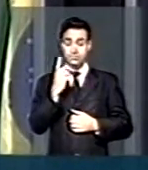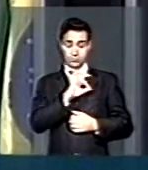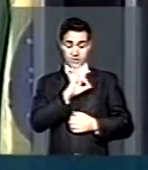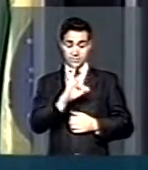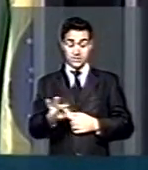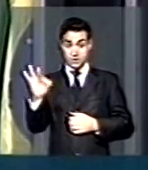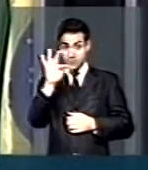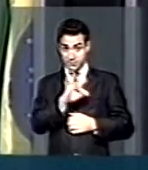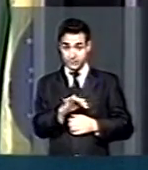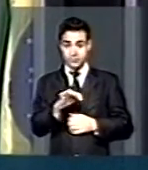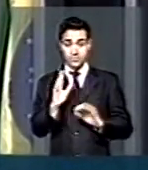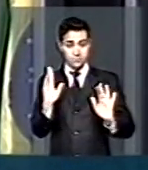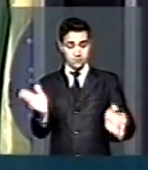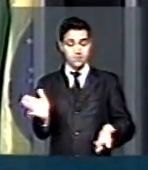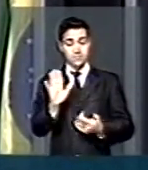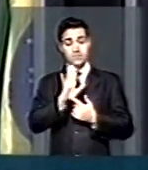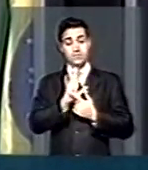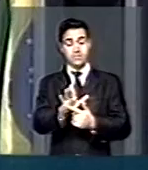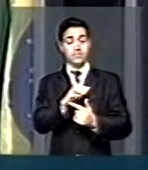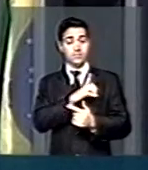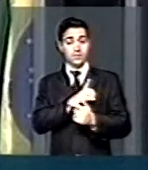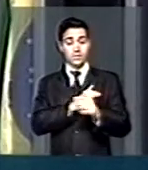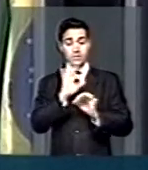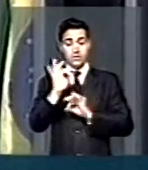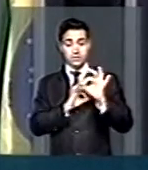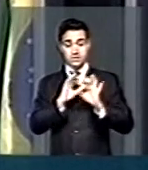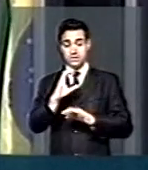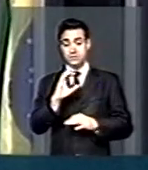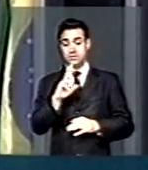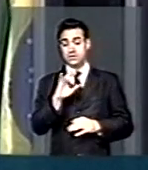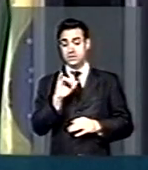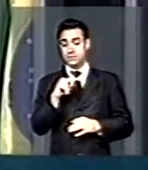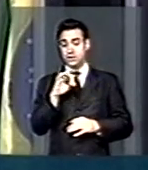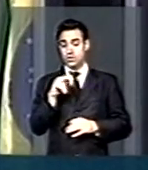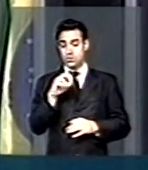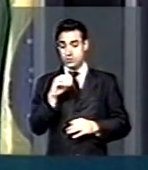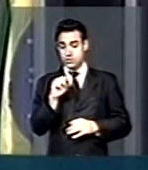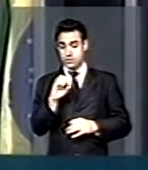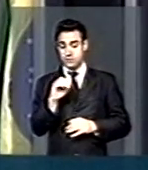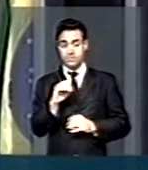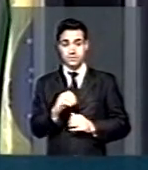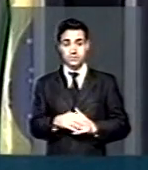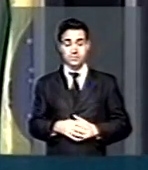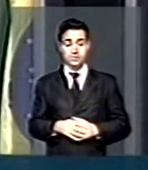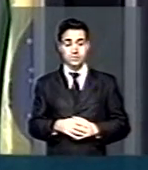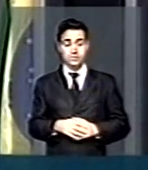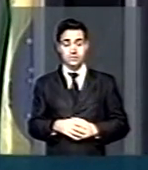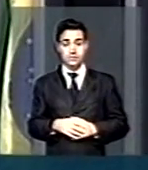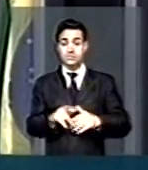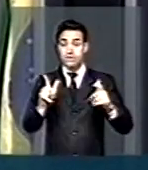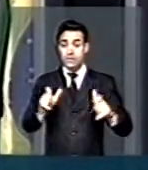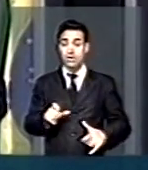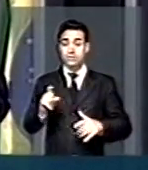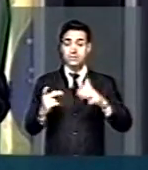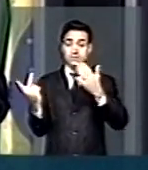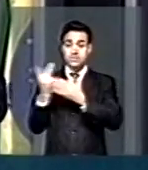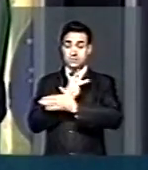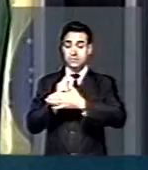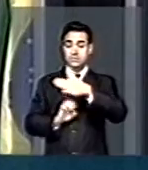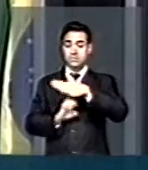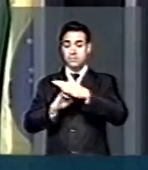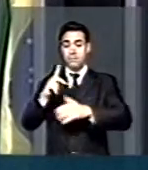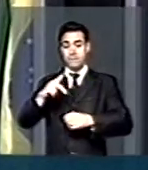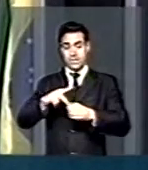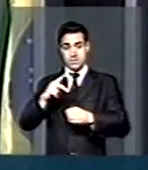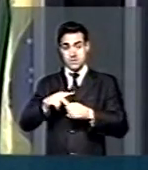Federal aponta a organização criminosa na Petrobras como